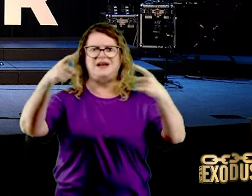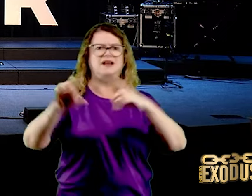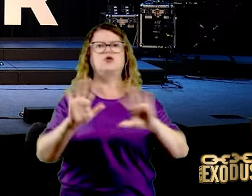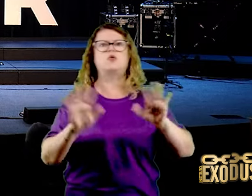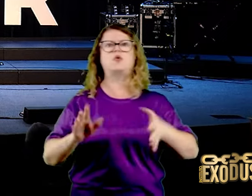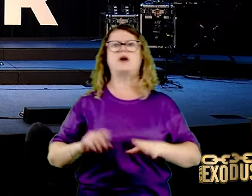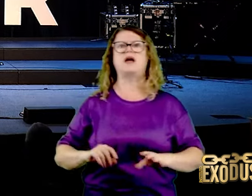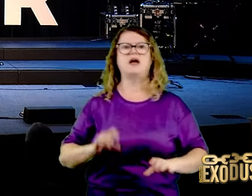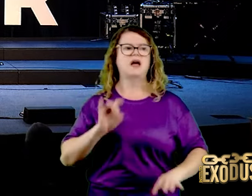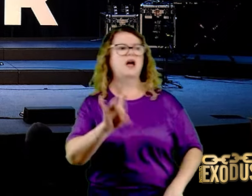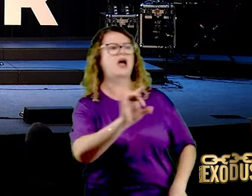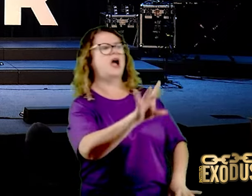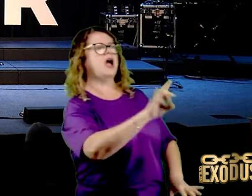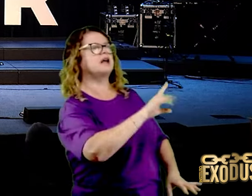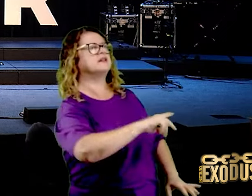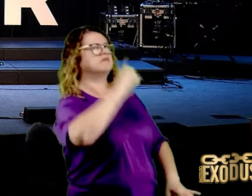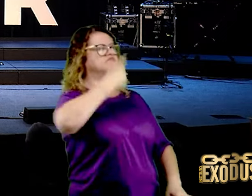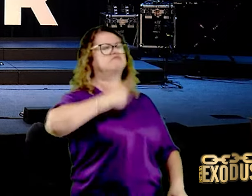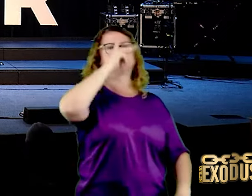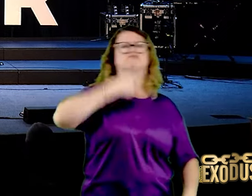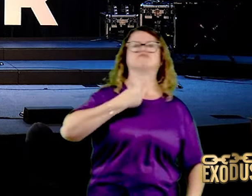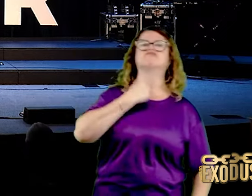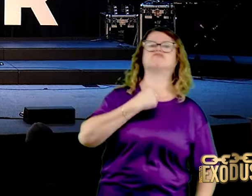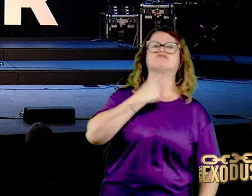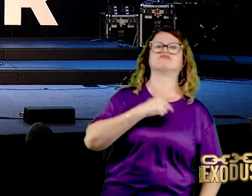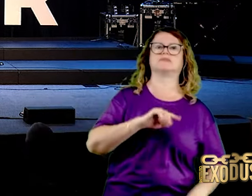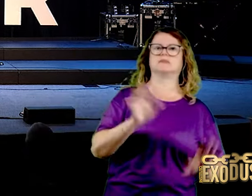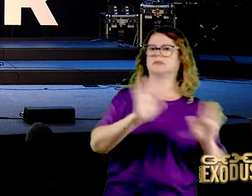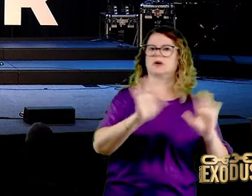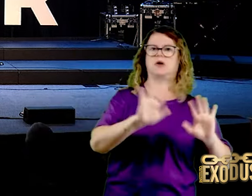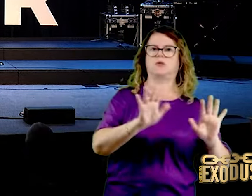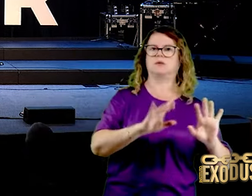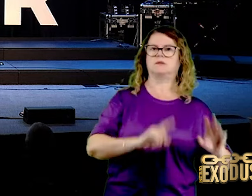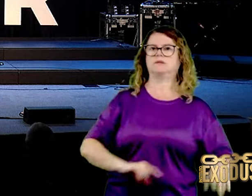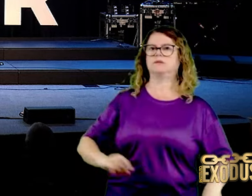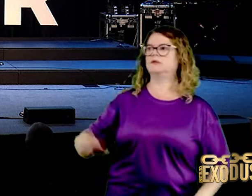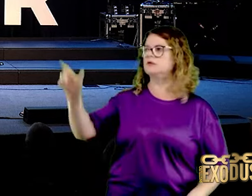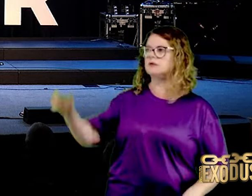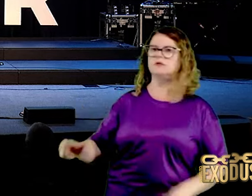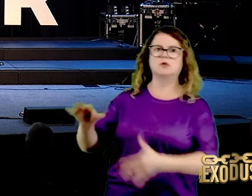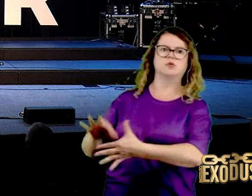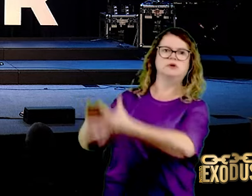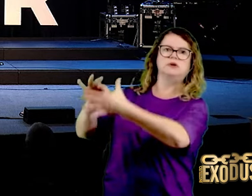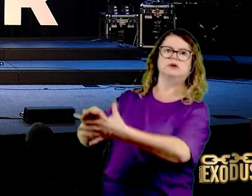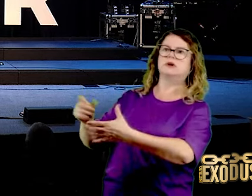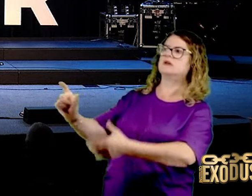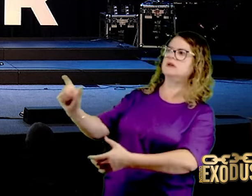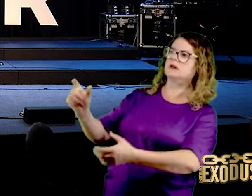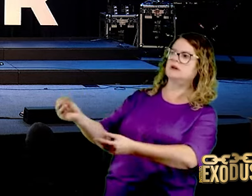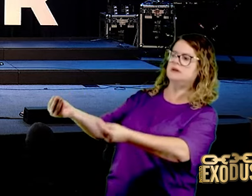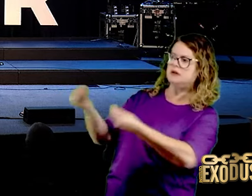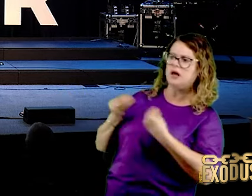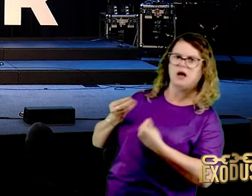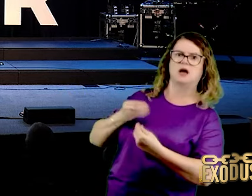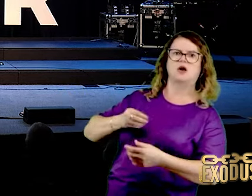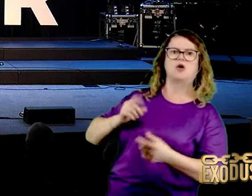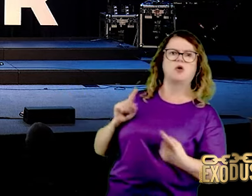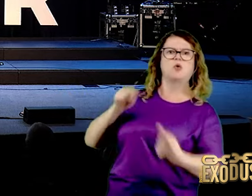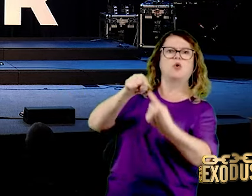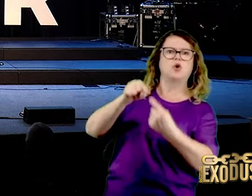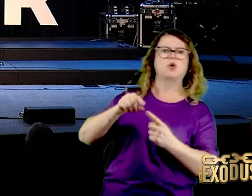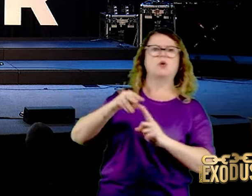eu posso fazer um monte de coisas. Não, a gente vai fazer, a gente tem um objetivo. Se nós existimos para abençoar a vida, se nós temos uma